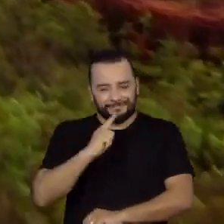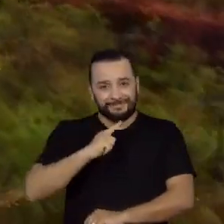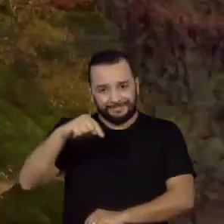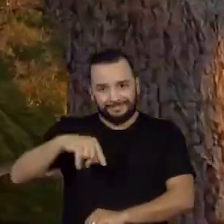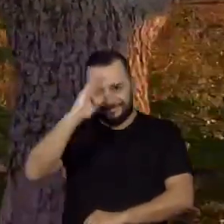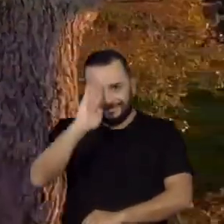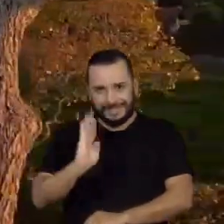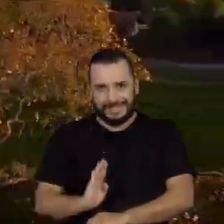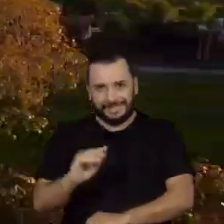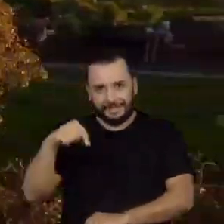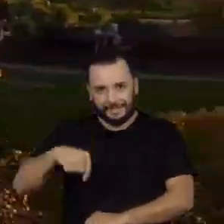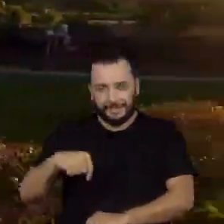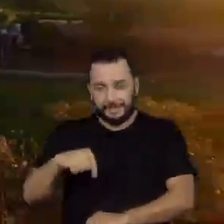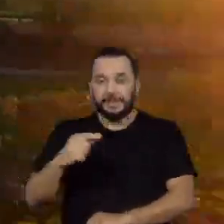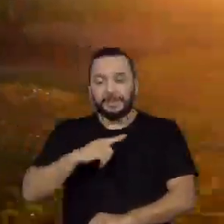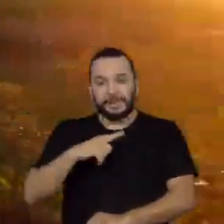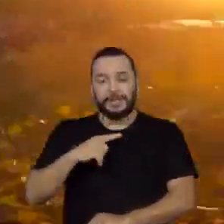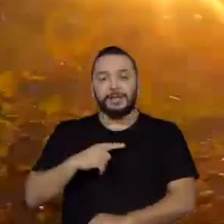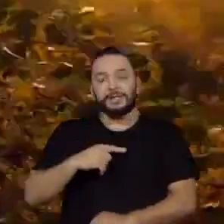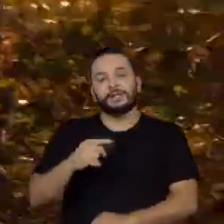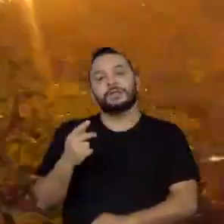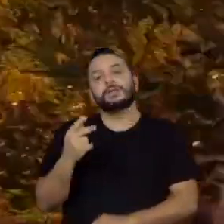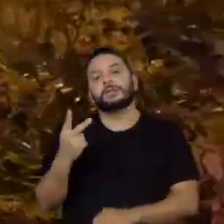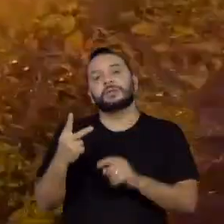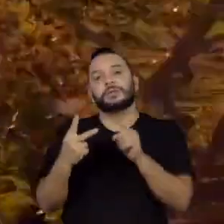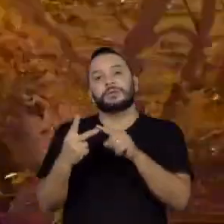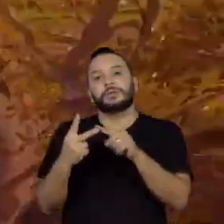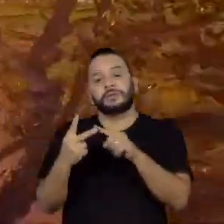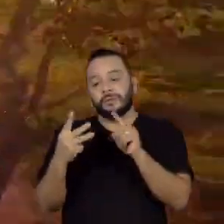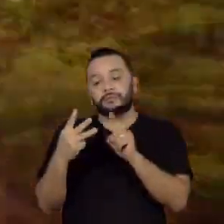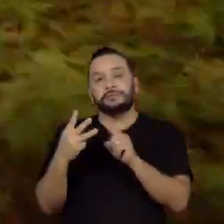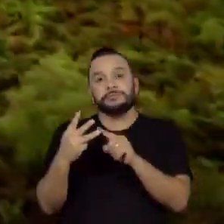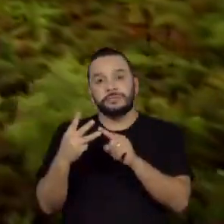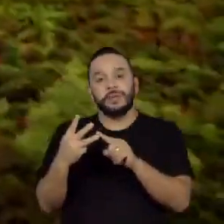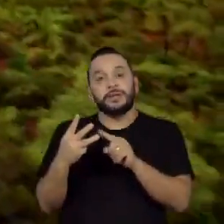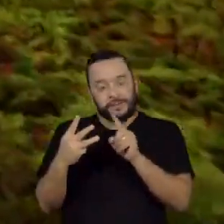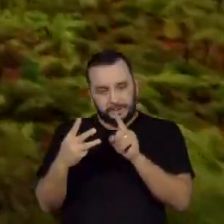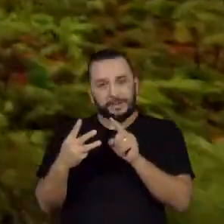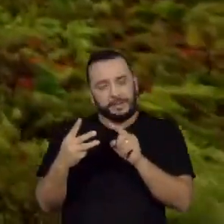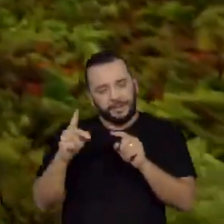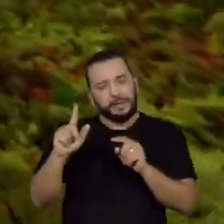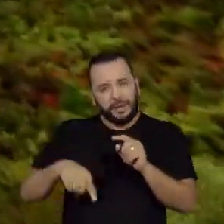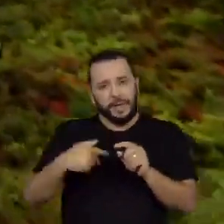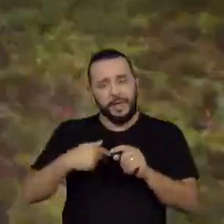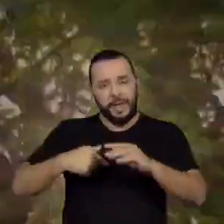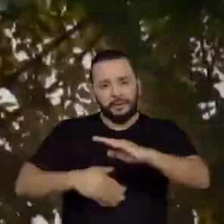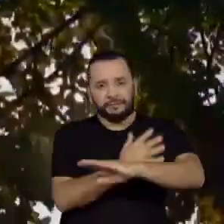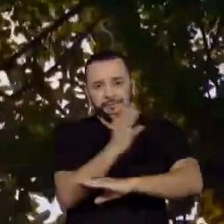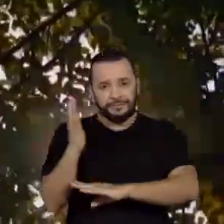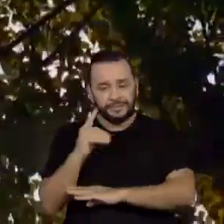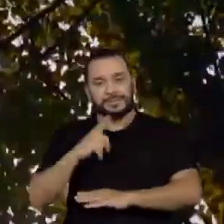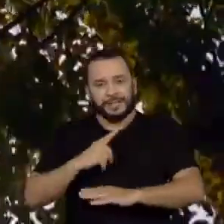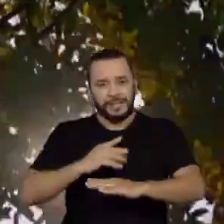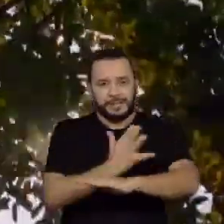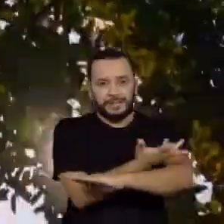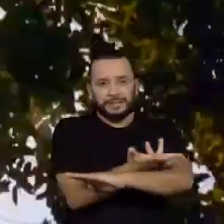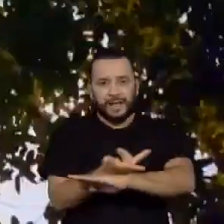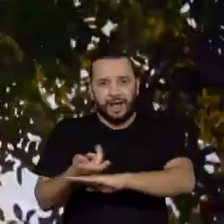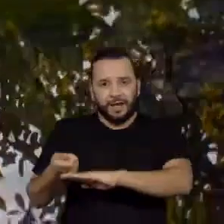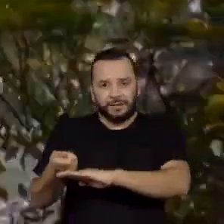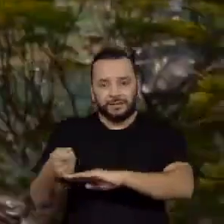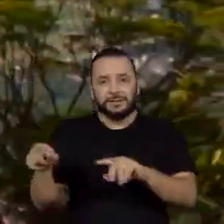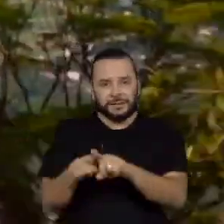Segundo é que a gente tem dois outros grandes biomas, que são hotspots da biodiversidade, que é o Cerrado e a Floresta Atlântica,